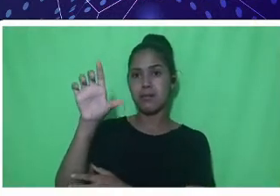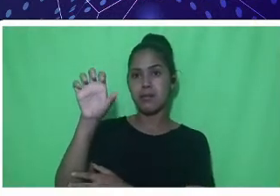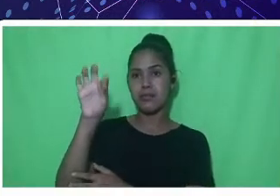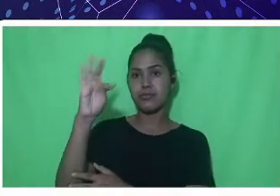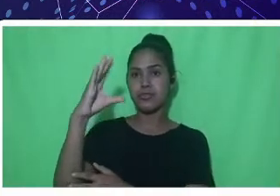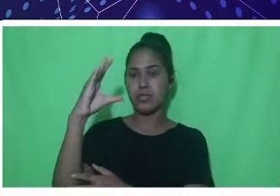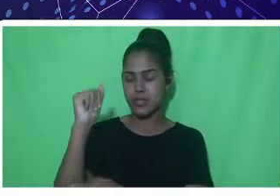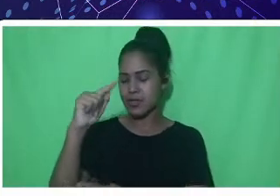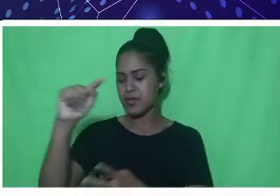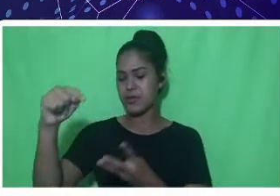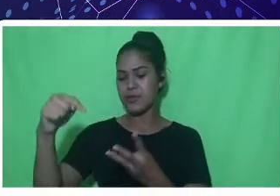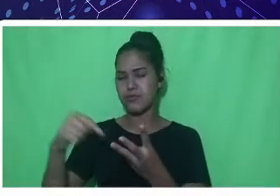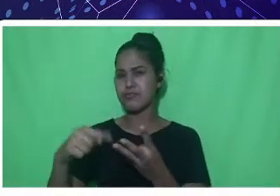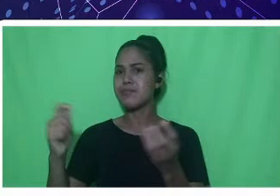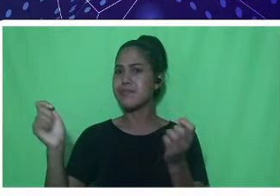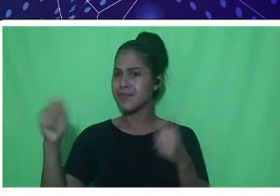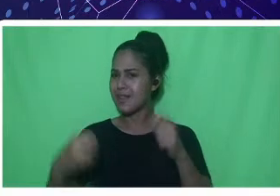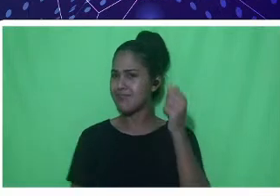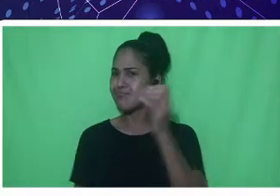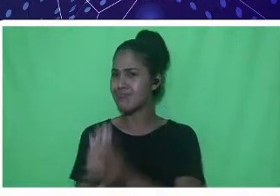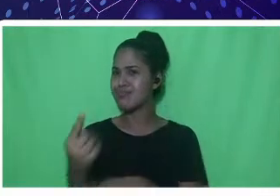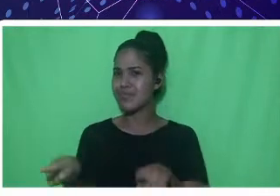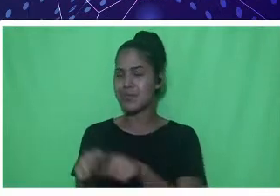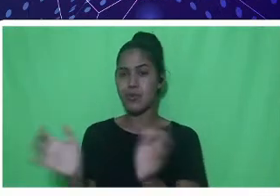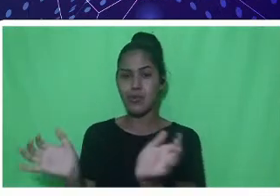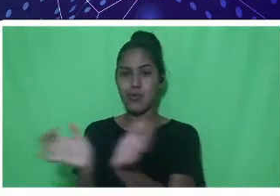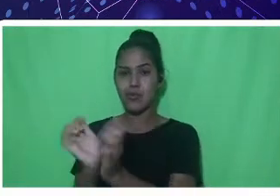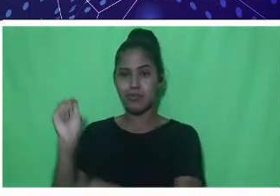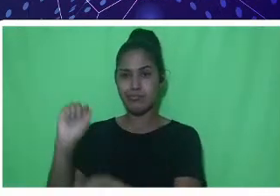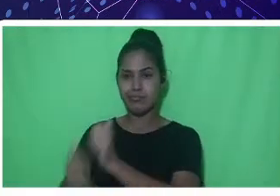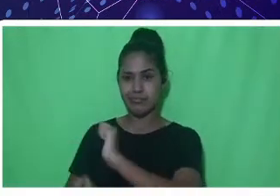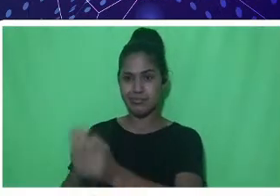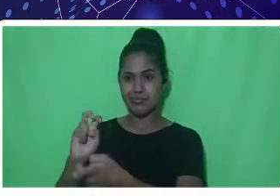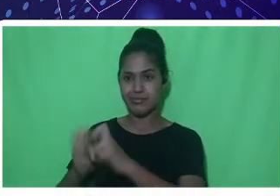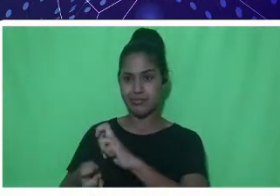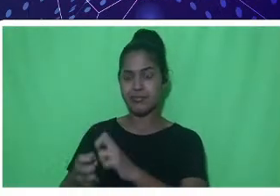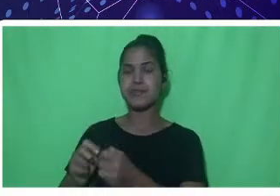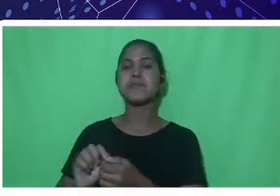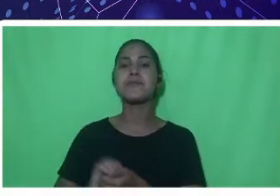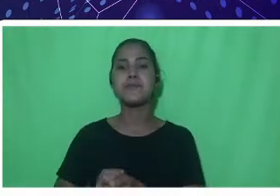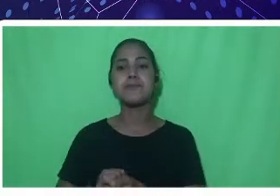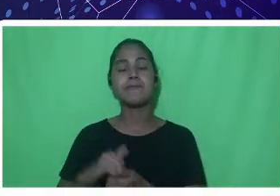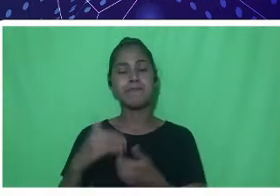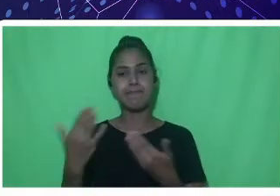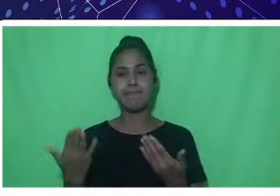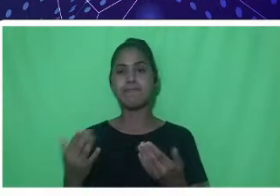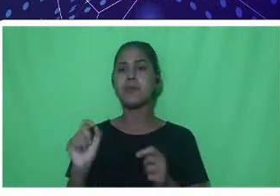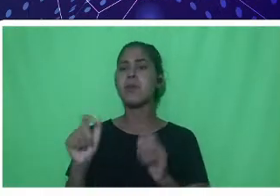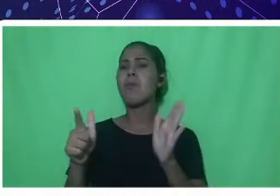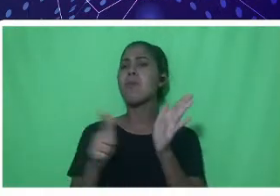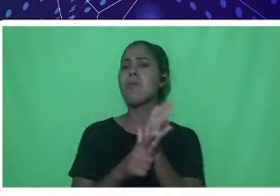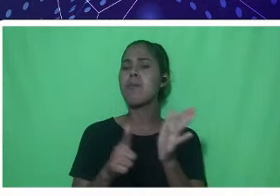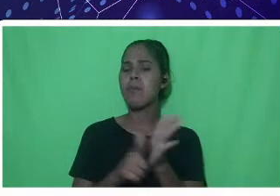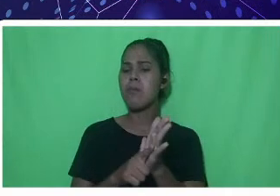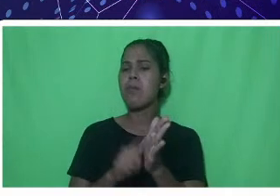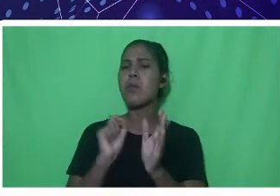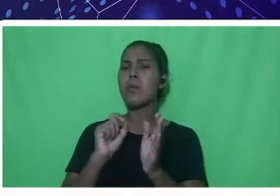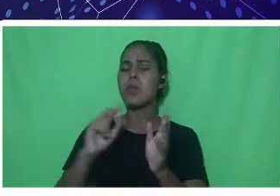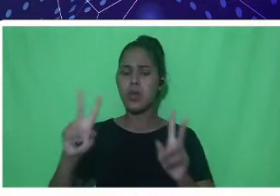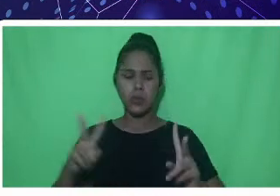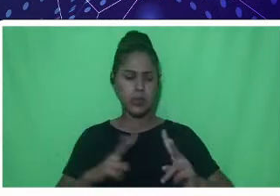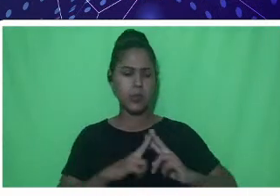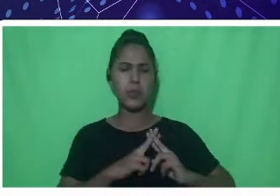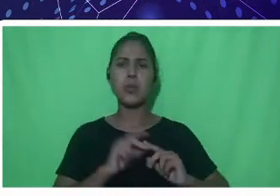ajudaremos vocês com isso. Reitero novamente o que foi dito na mesa de abertura, o papel da Universidade é mudar a realidade